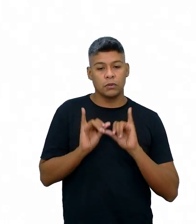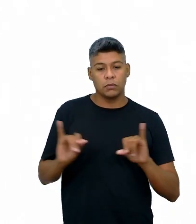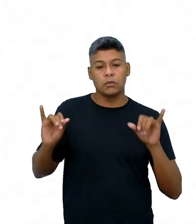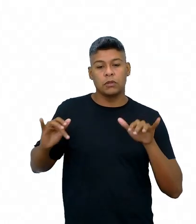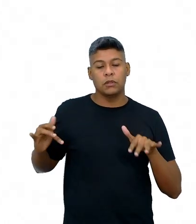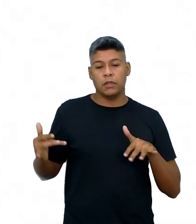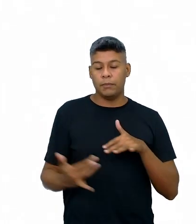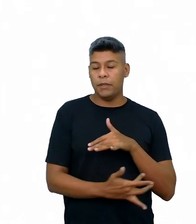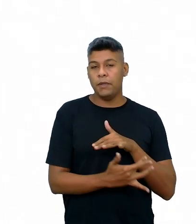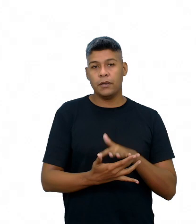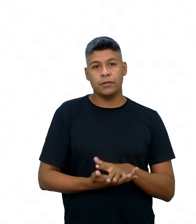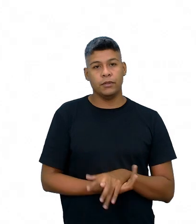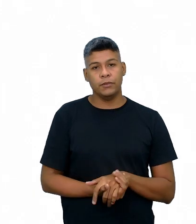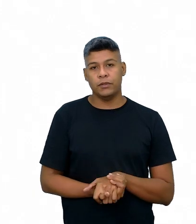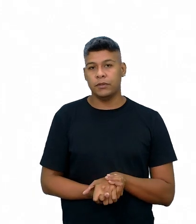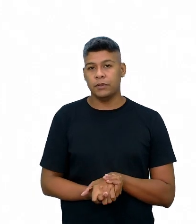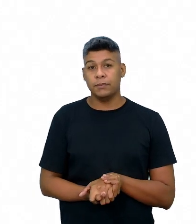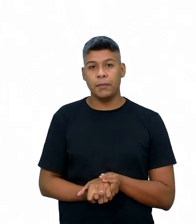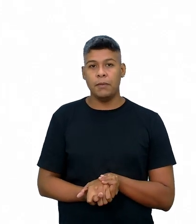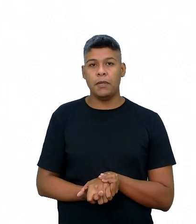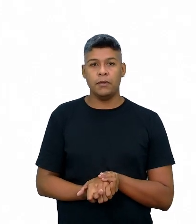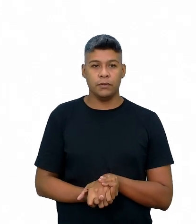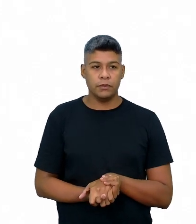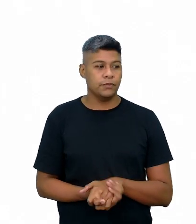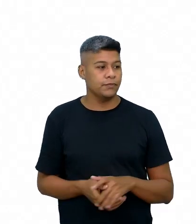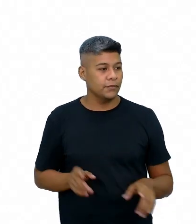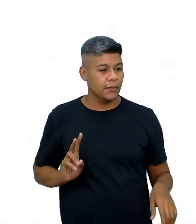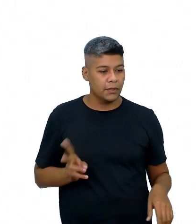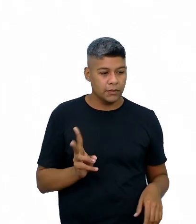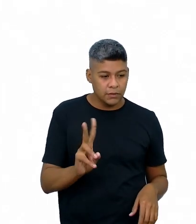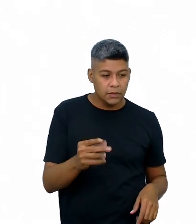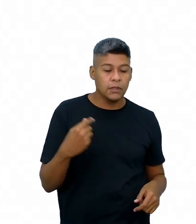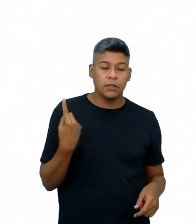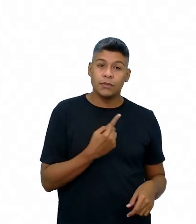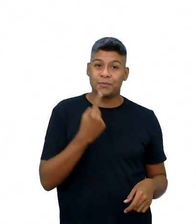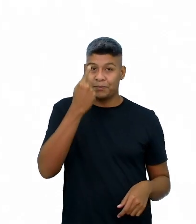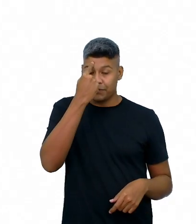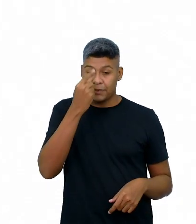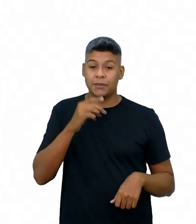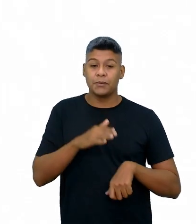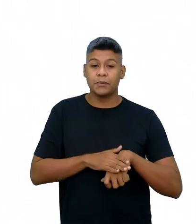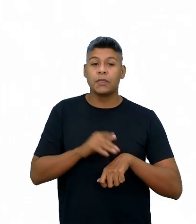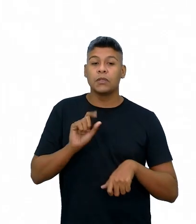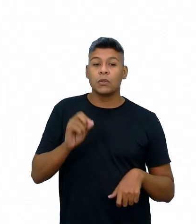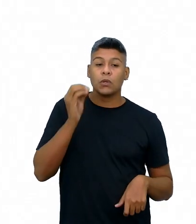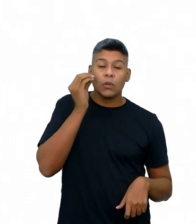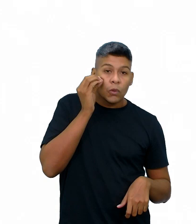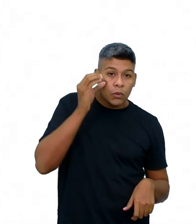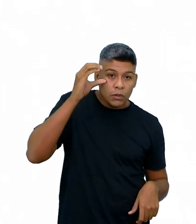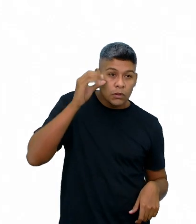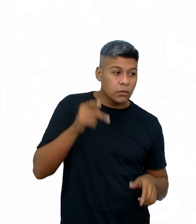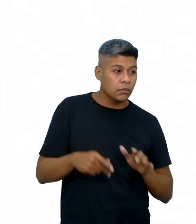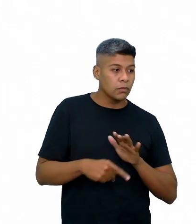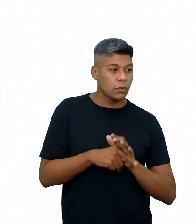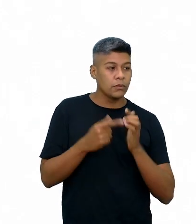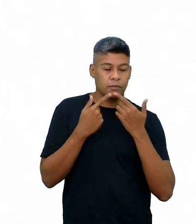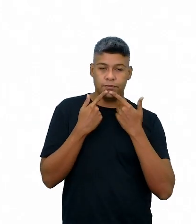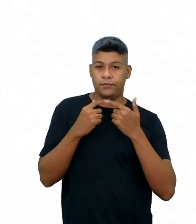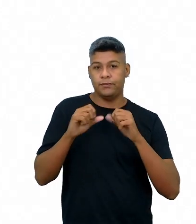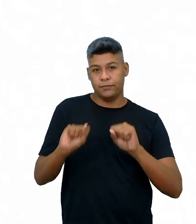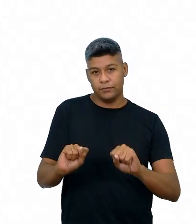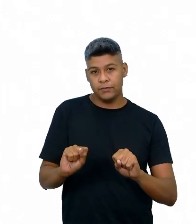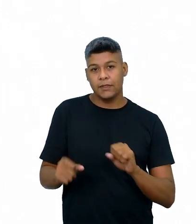diversas mídias. Continuando, nós vamos refletir um pouco mais sobre conhecimentos linguísticos